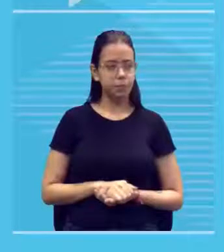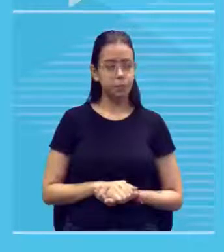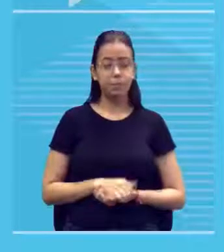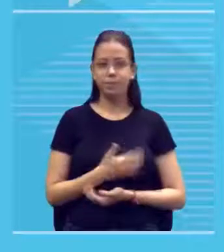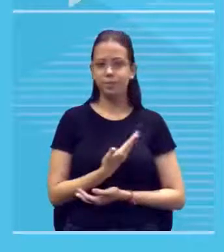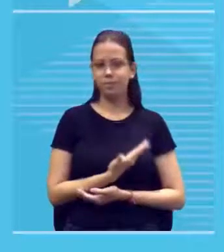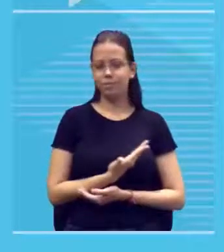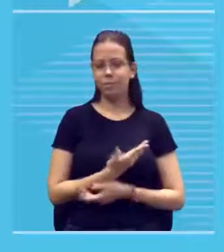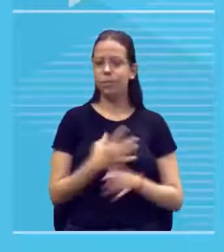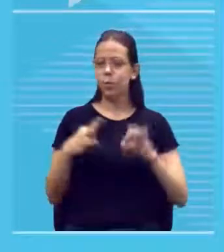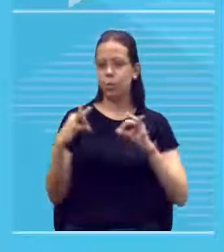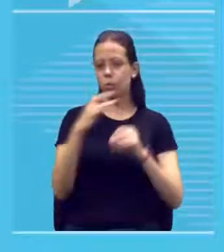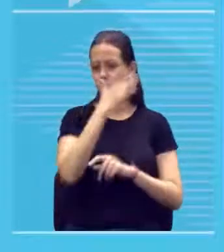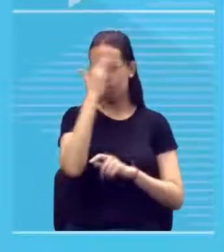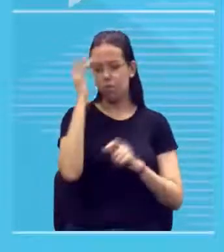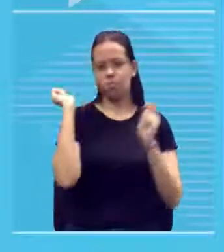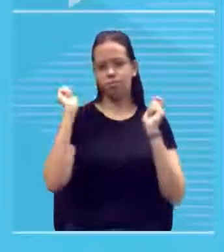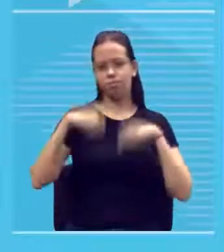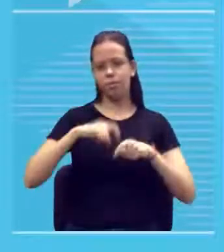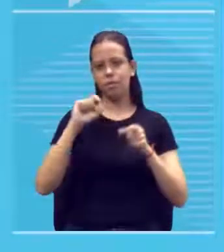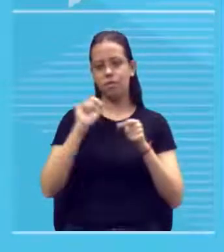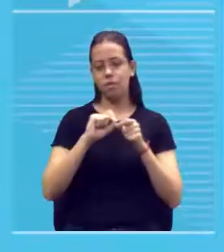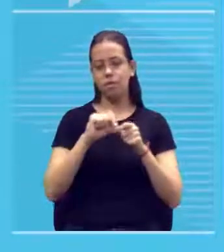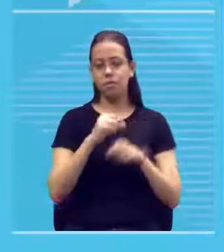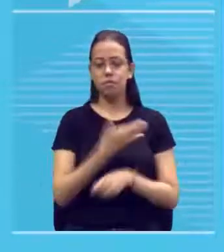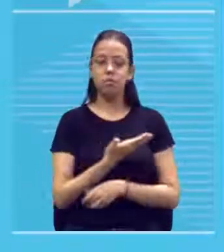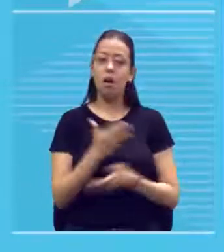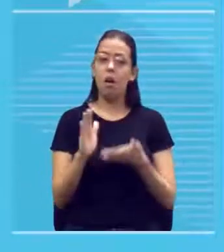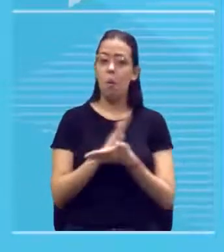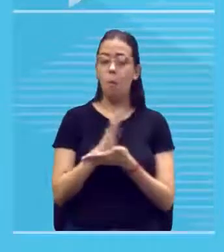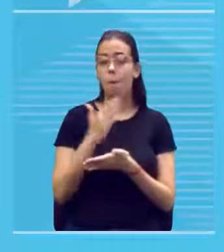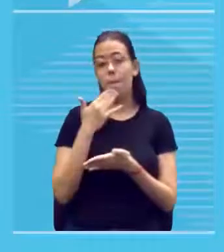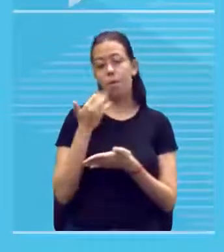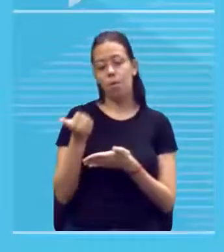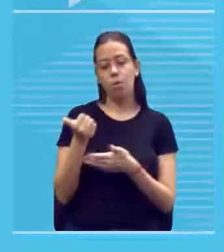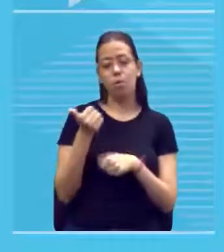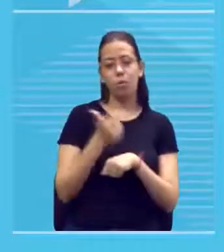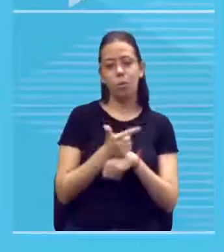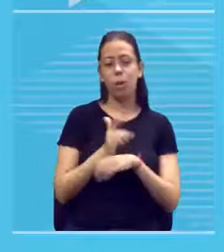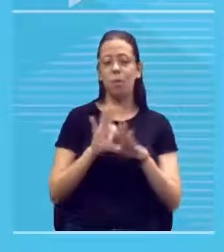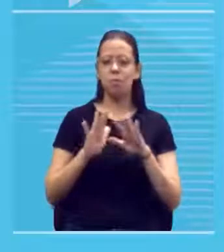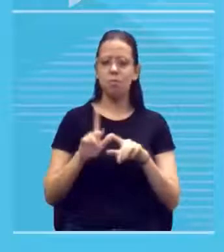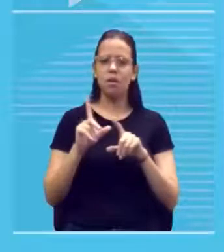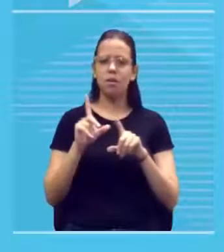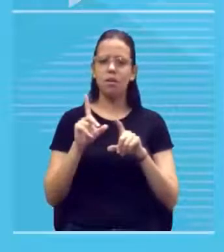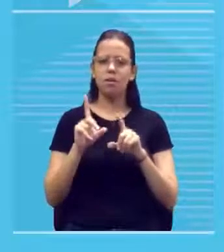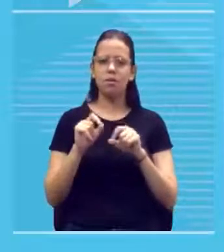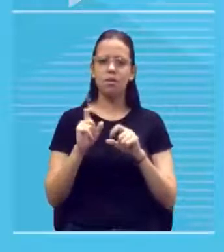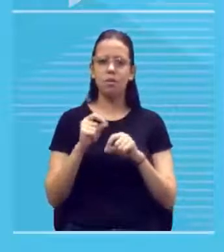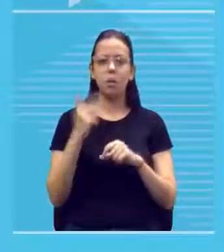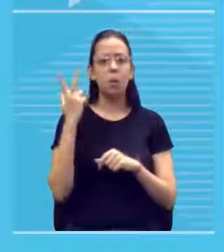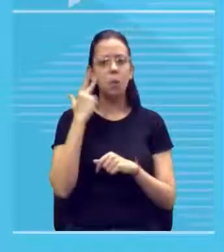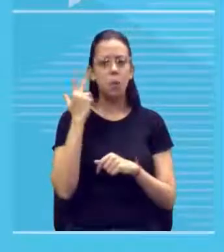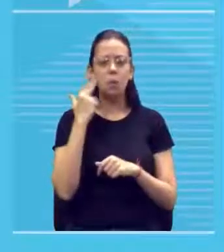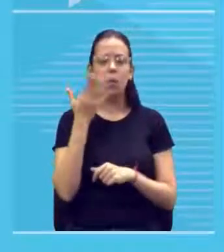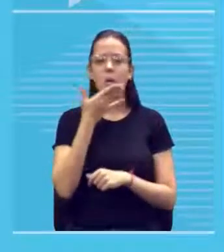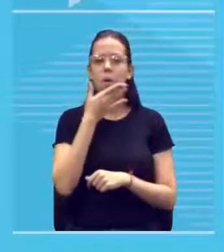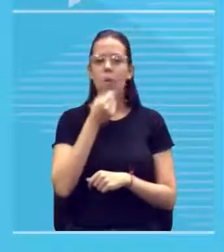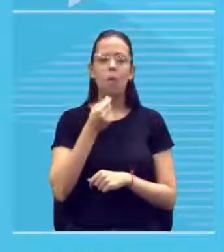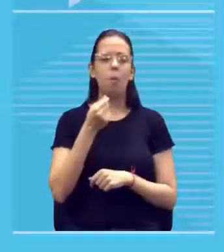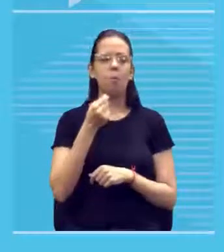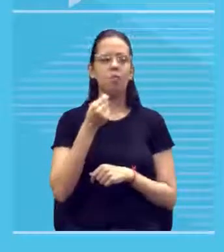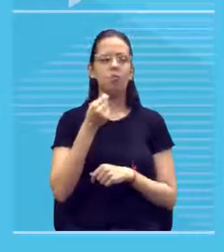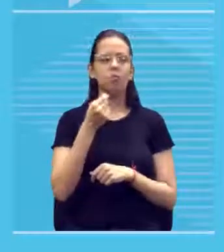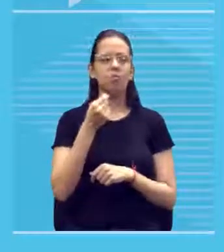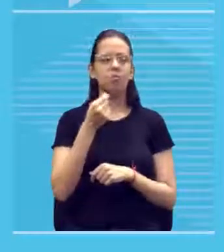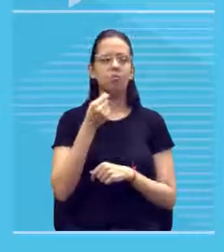todo mundo faz isso alguns melhores né do que outros mas enfim é o chamado stickman é o homem palito